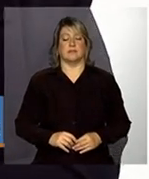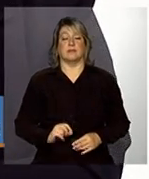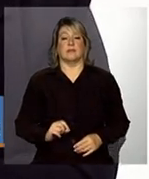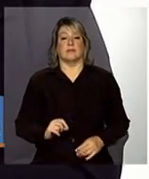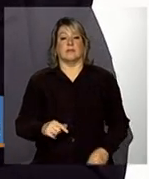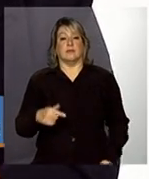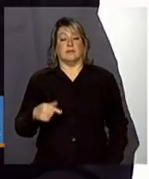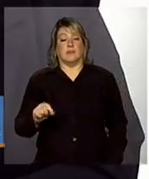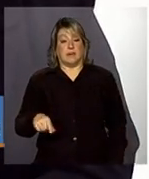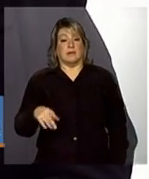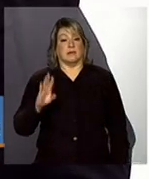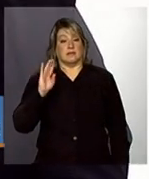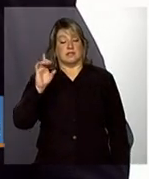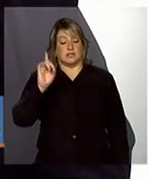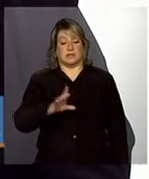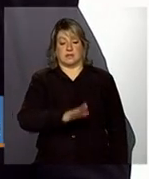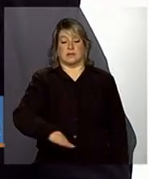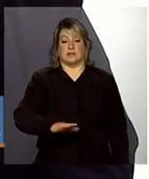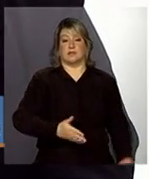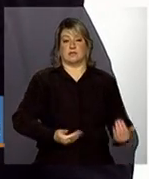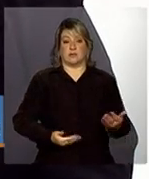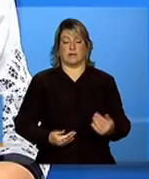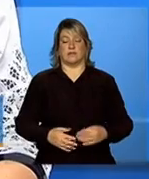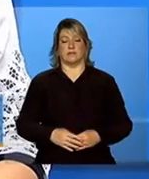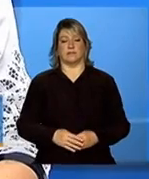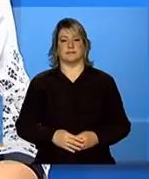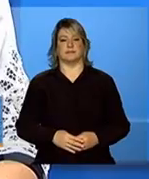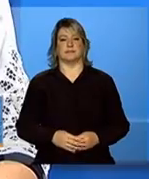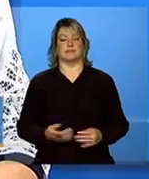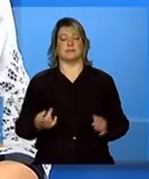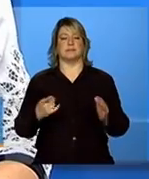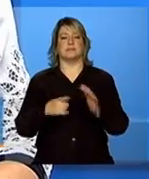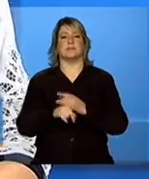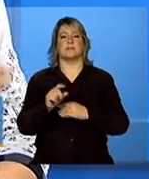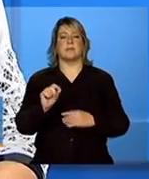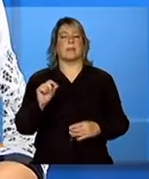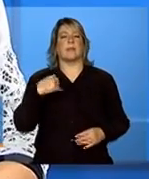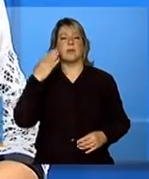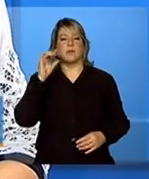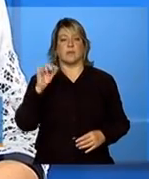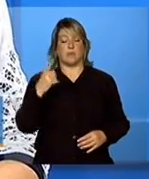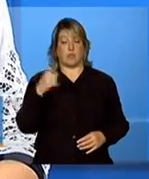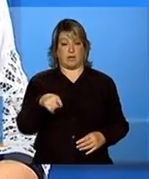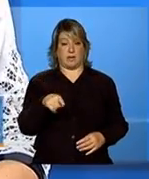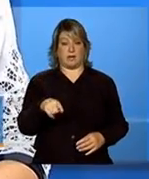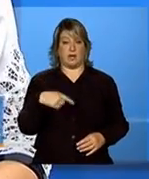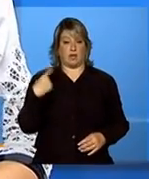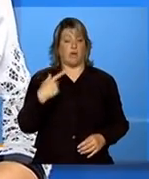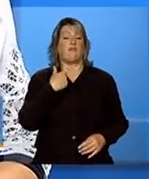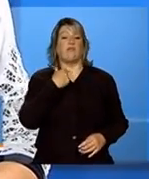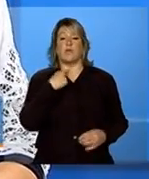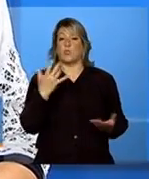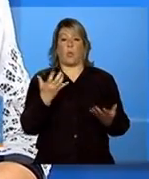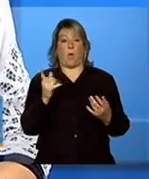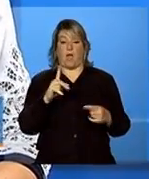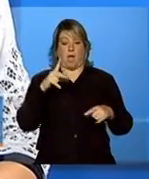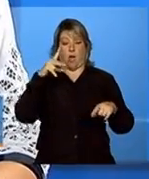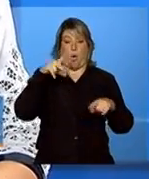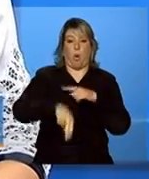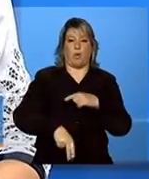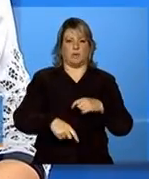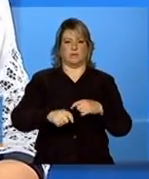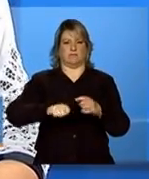reafirma o direito às crianças e adolescentes. Então, pelo que eu entendi, é o seguinte, a intenção não é punir de forma alguma. É descobrir